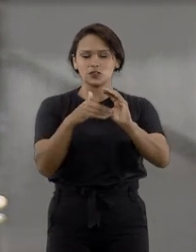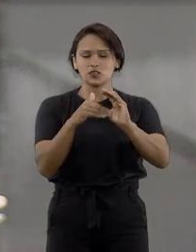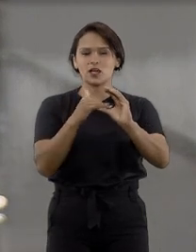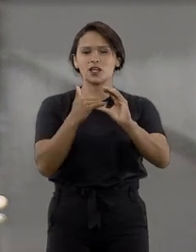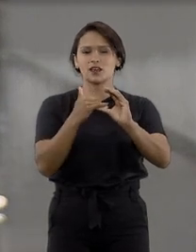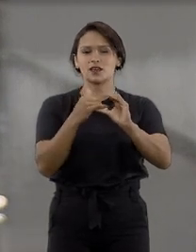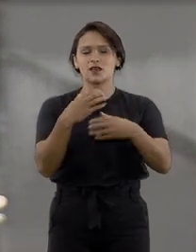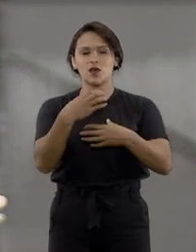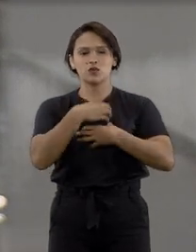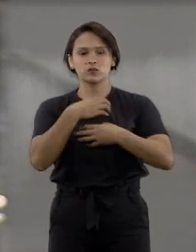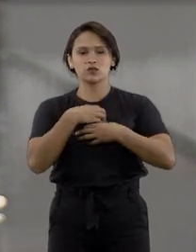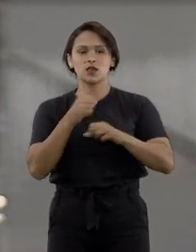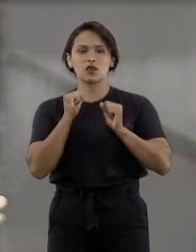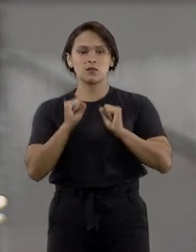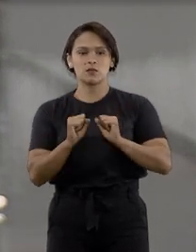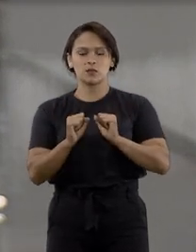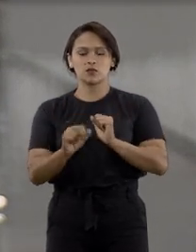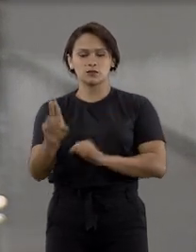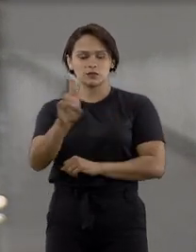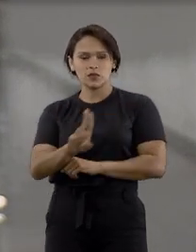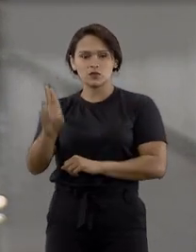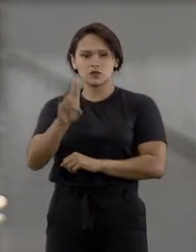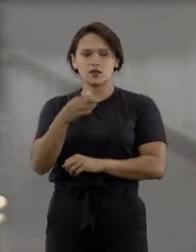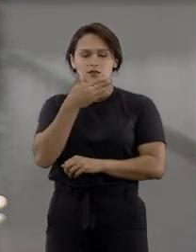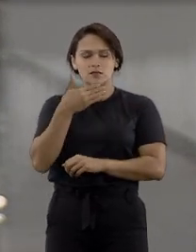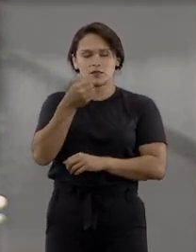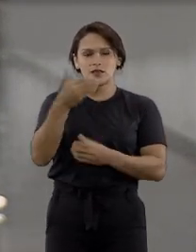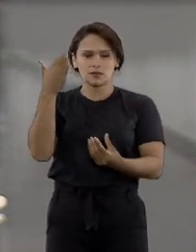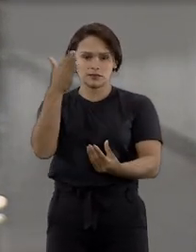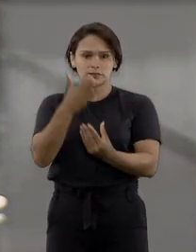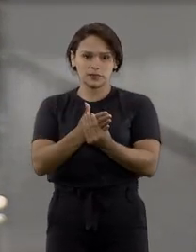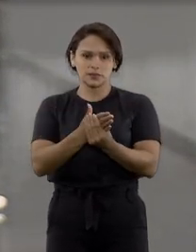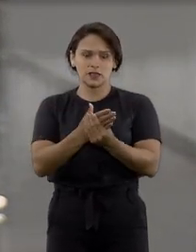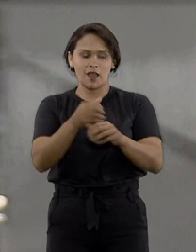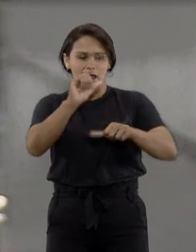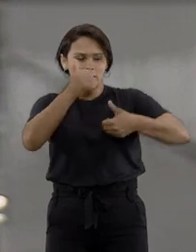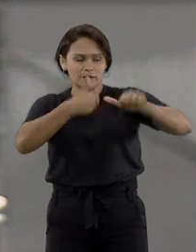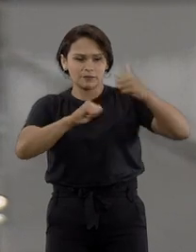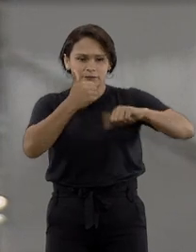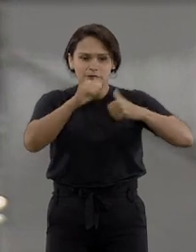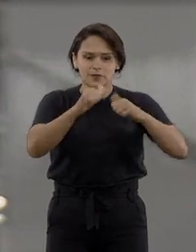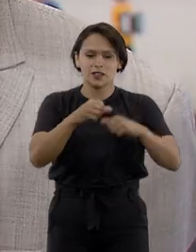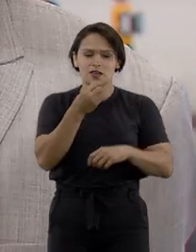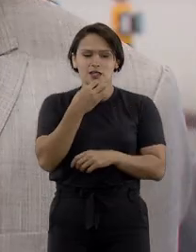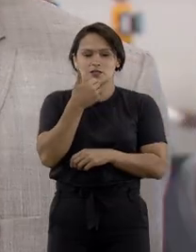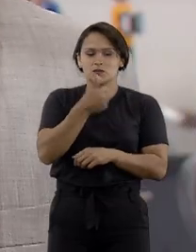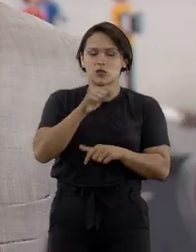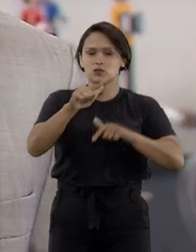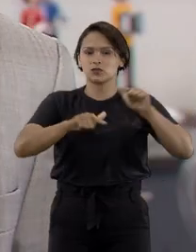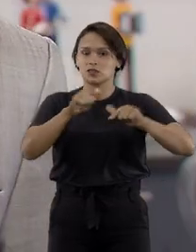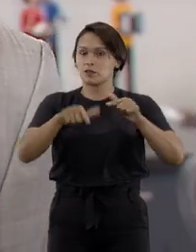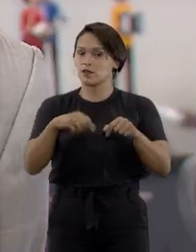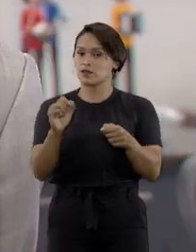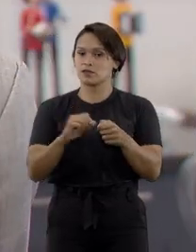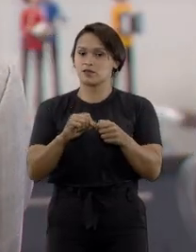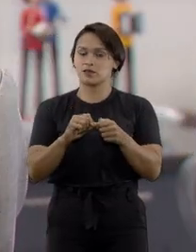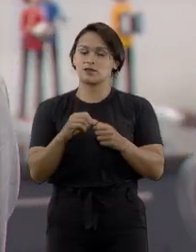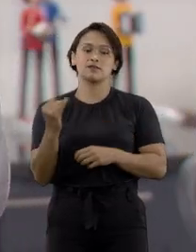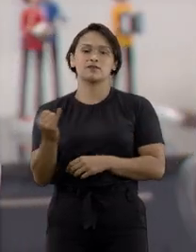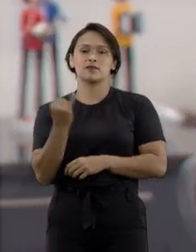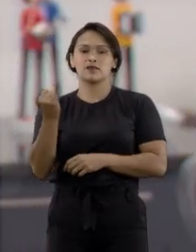o tribunal usa para melhorar os processos e reavaliar a qualidade dos serviços prestados. A importância da